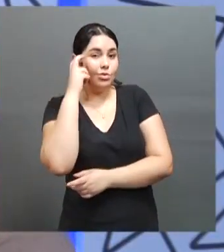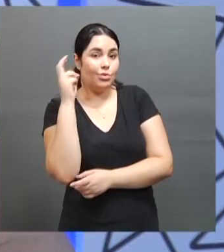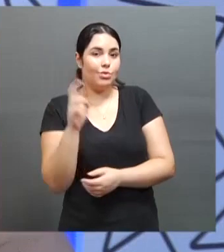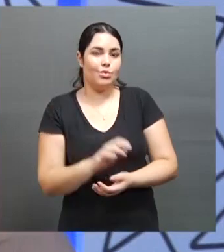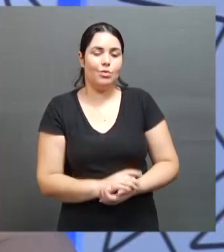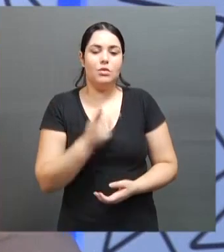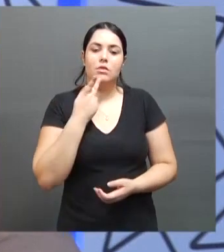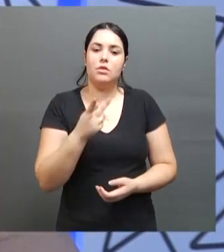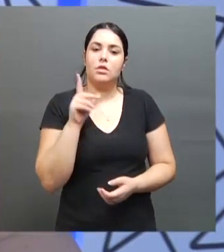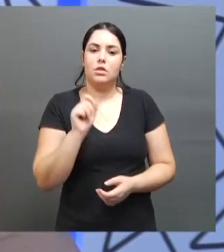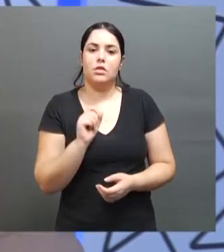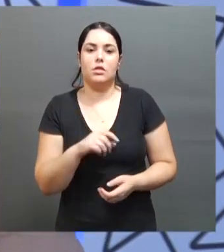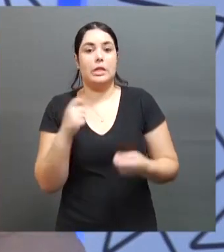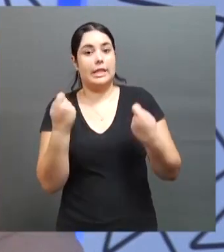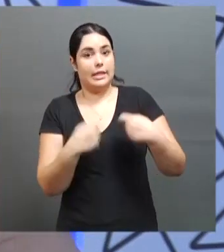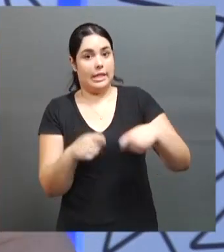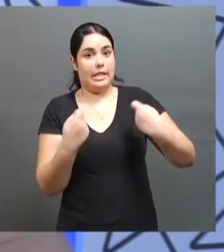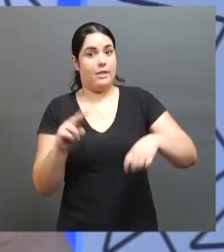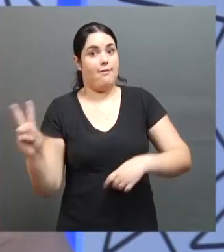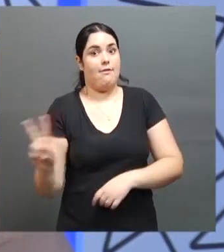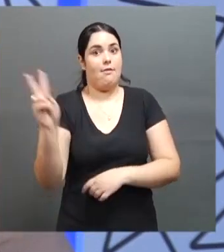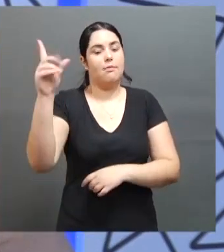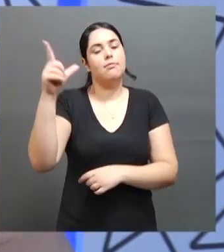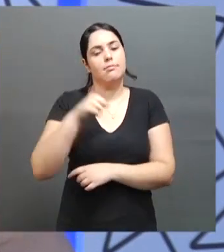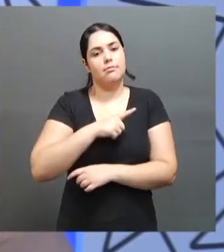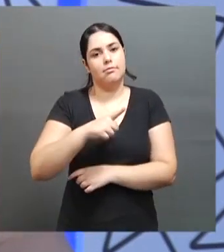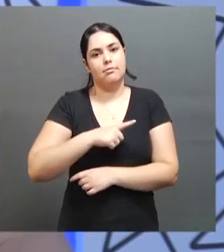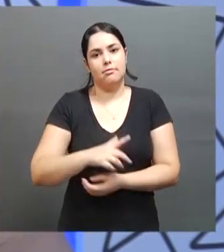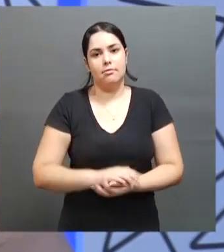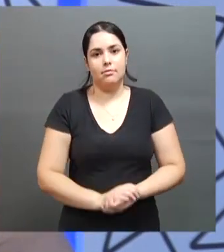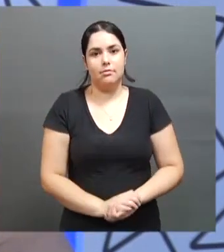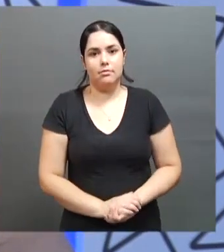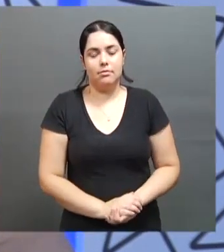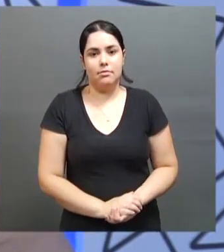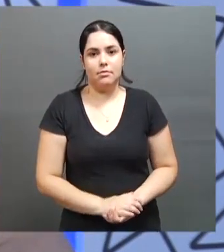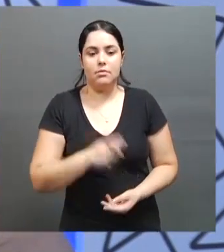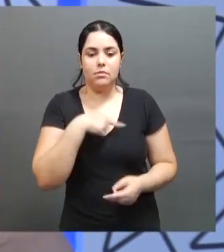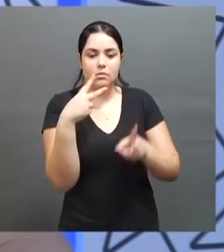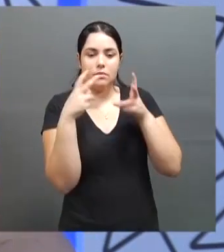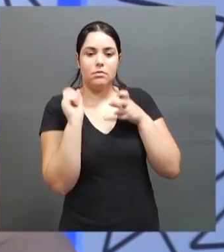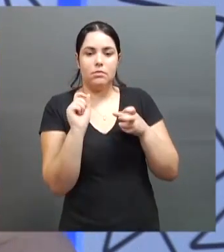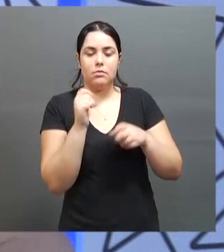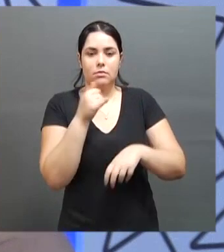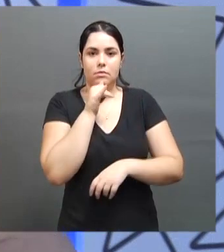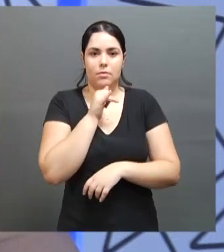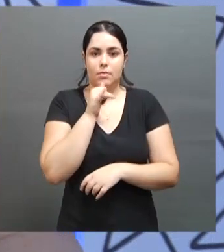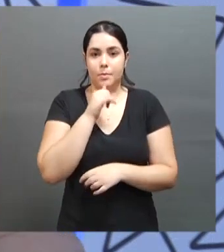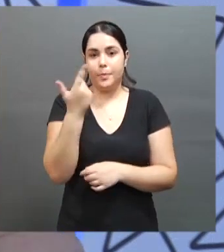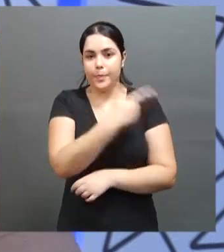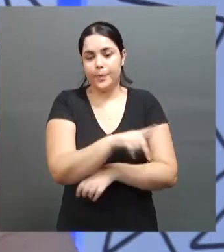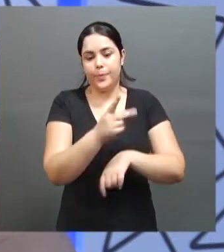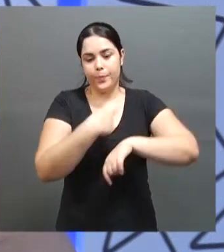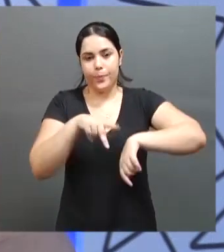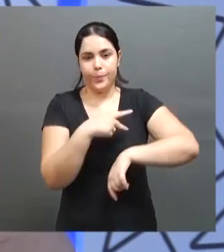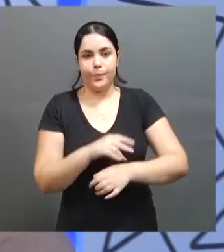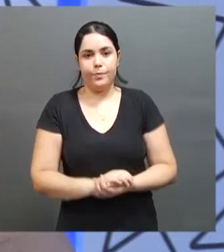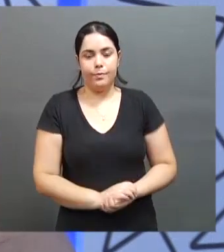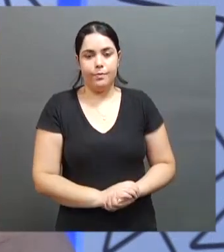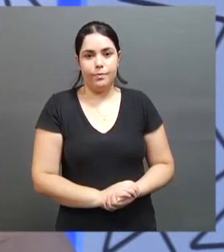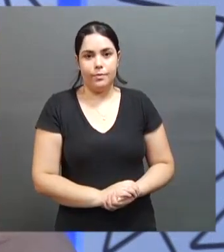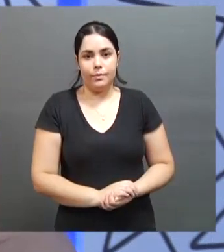que precisa valorizar mais o esporte, A gente vê exemplos aí internacionais de